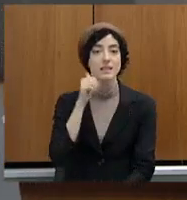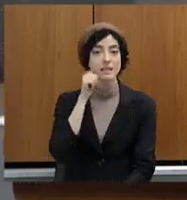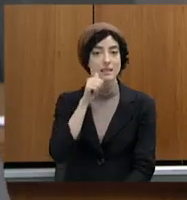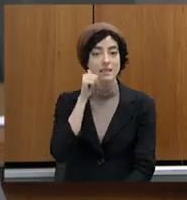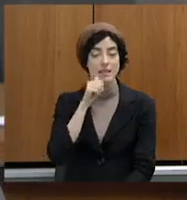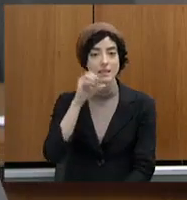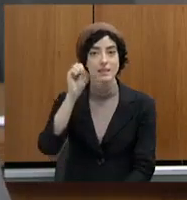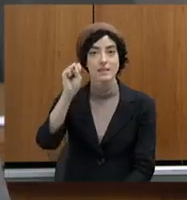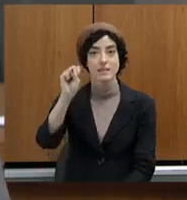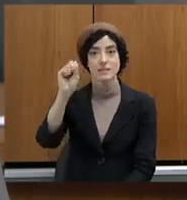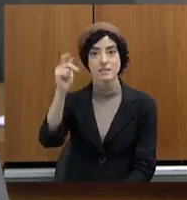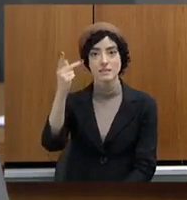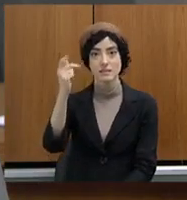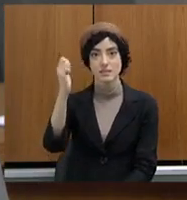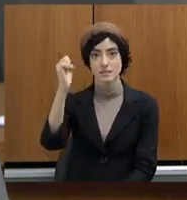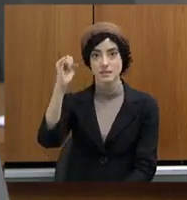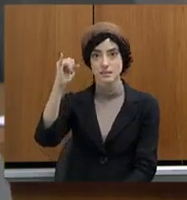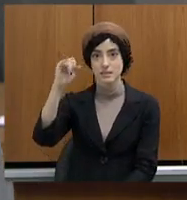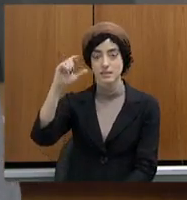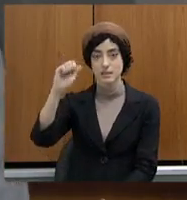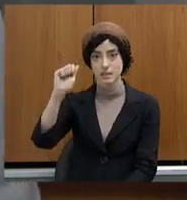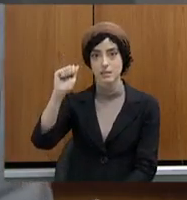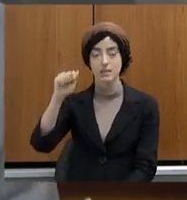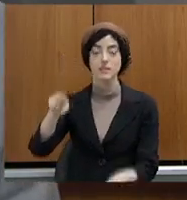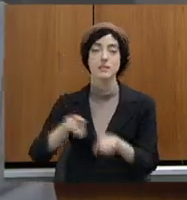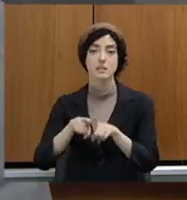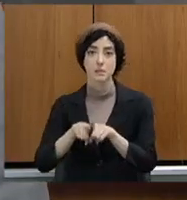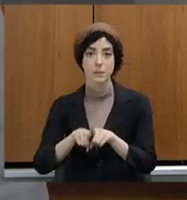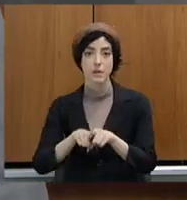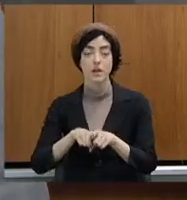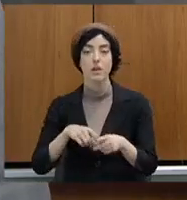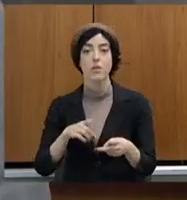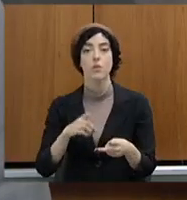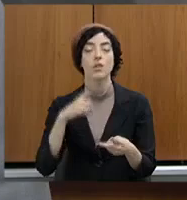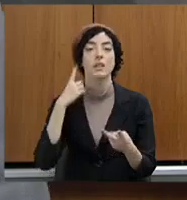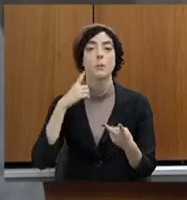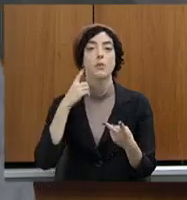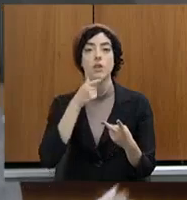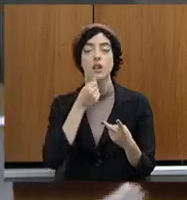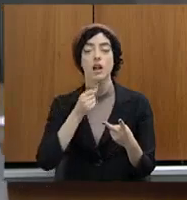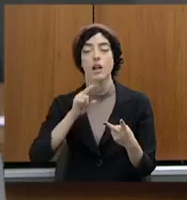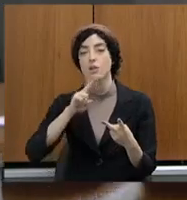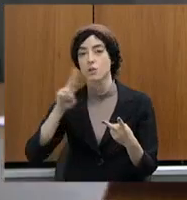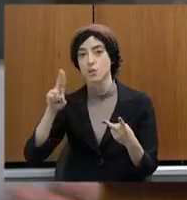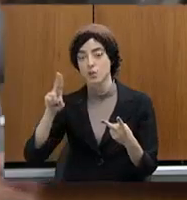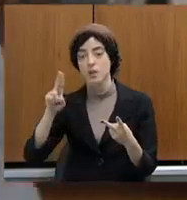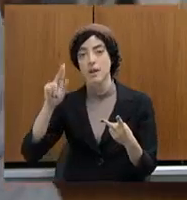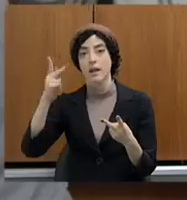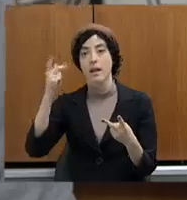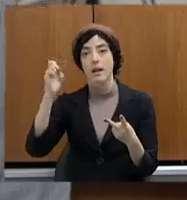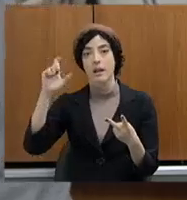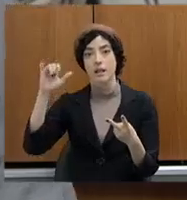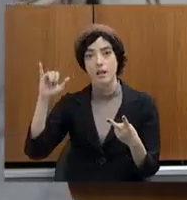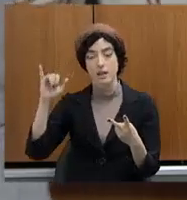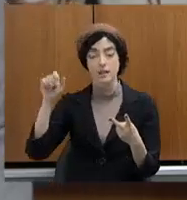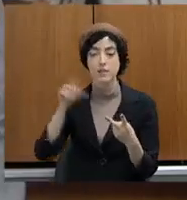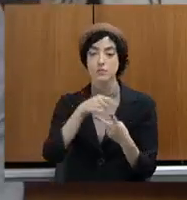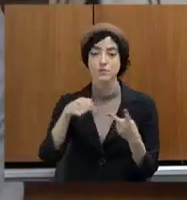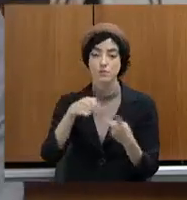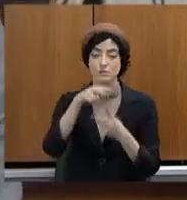agradecer pela participação dos colegas, delegados de polícia, deputados.